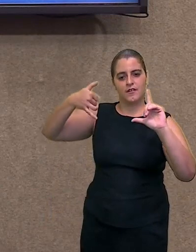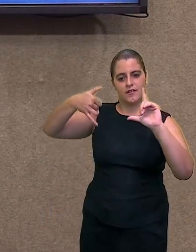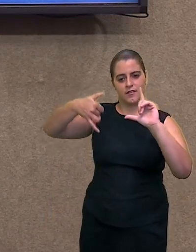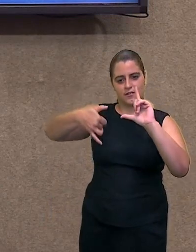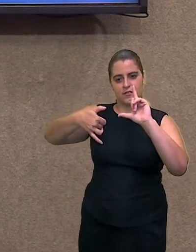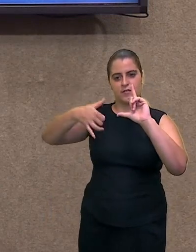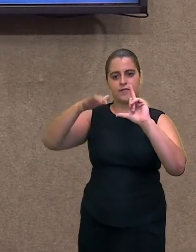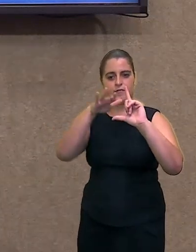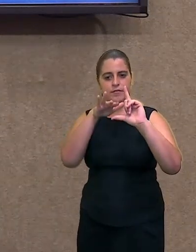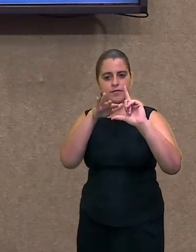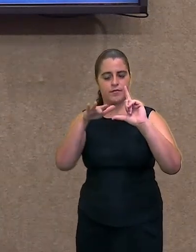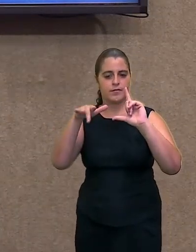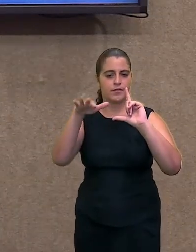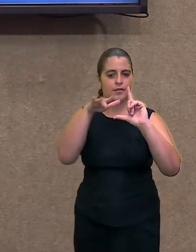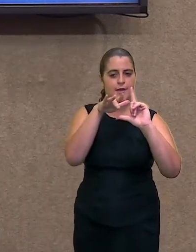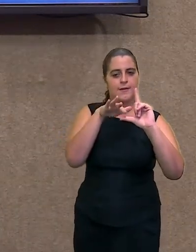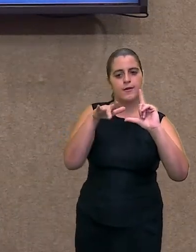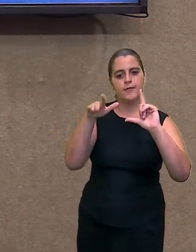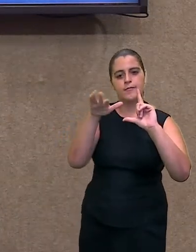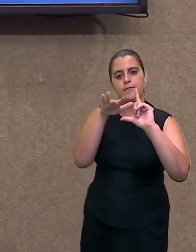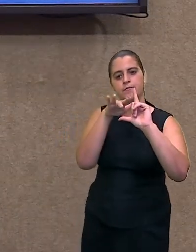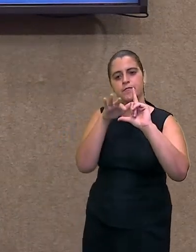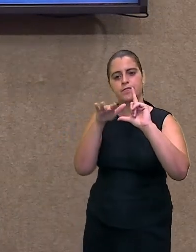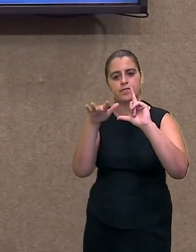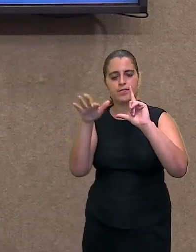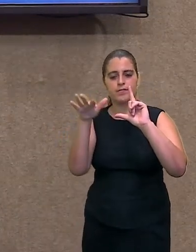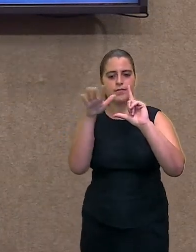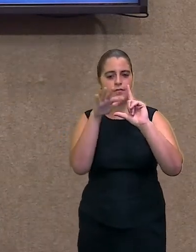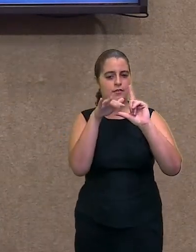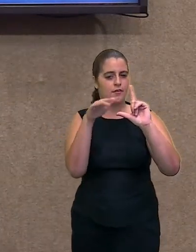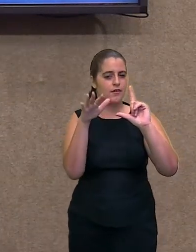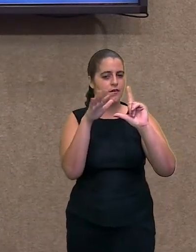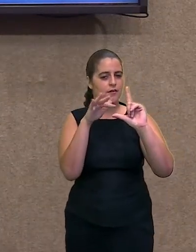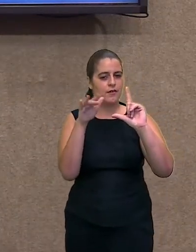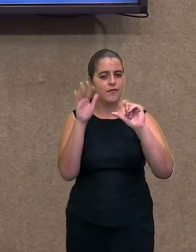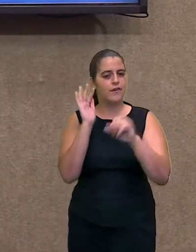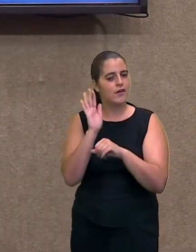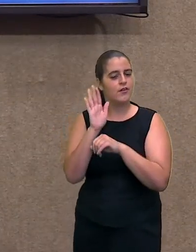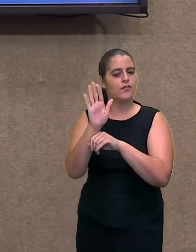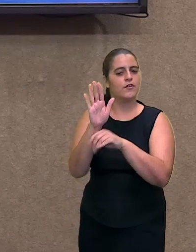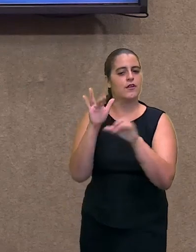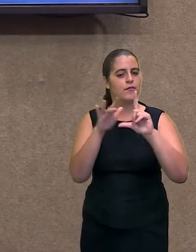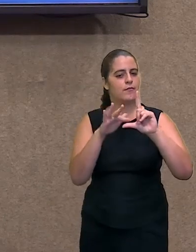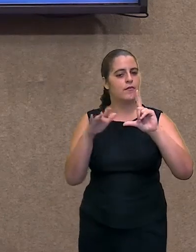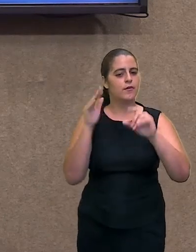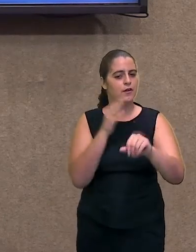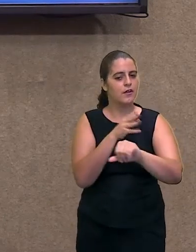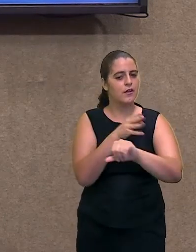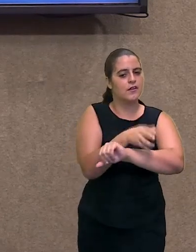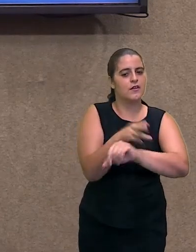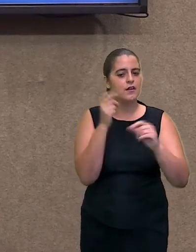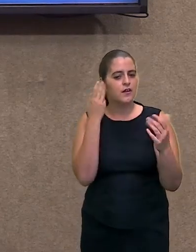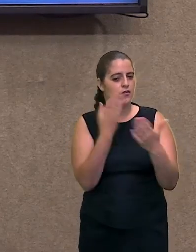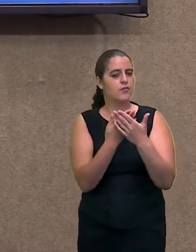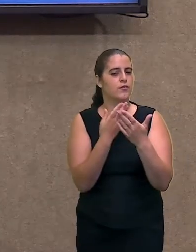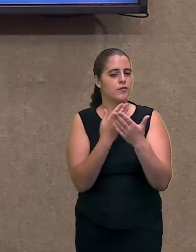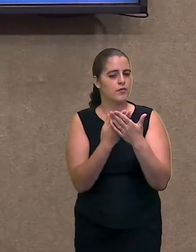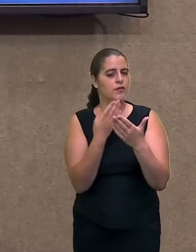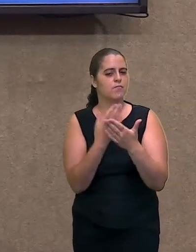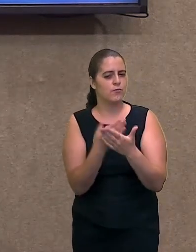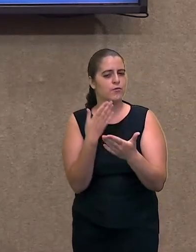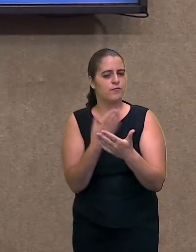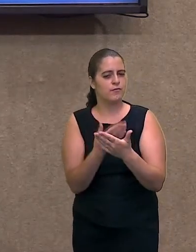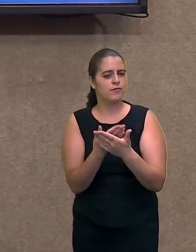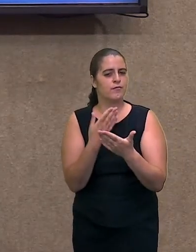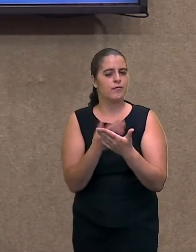celular pra esse QR Code aí no cantinho da tela, vai facilitar pra você o acesso, estudem bastante,